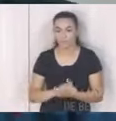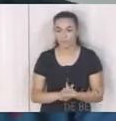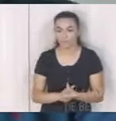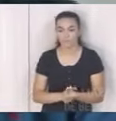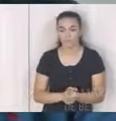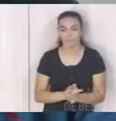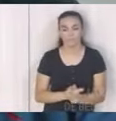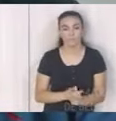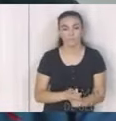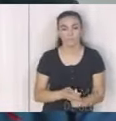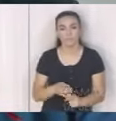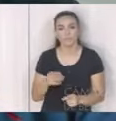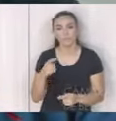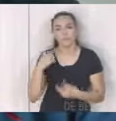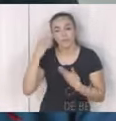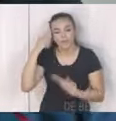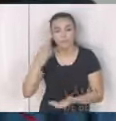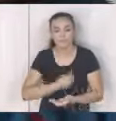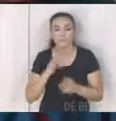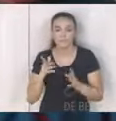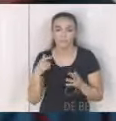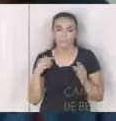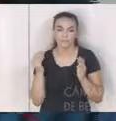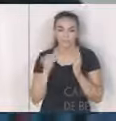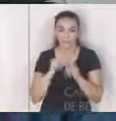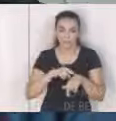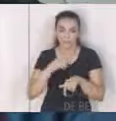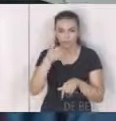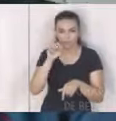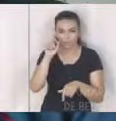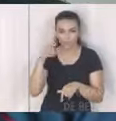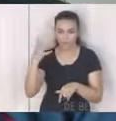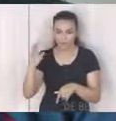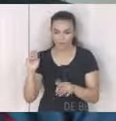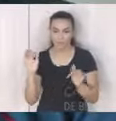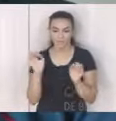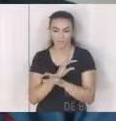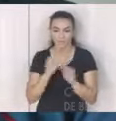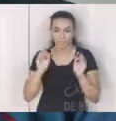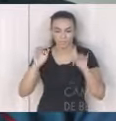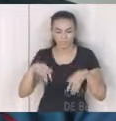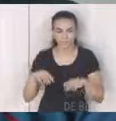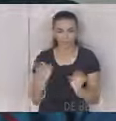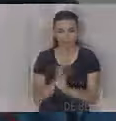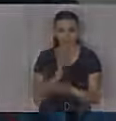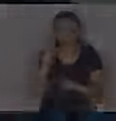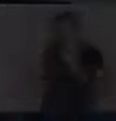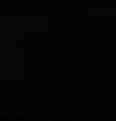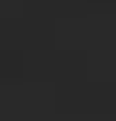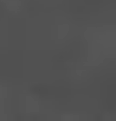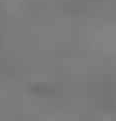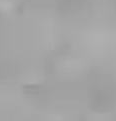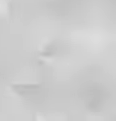debruçar sobre os textos agradeço e declaro aí às 10 horas e 40 minutos declaro encerrado os nossos trabalhos muito obrigado a todos